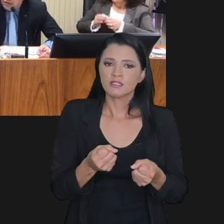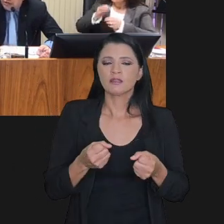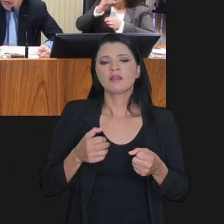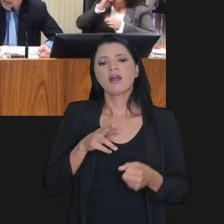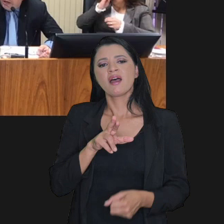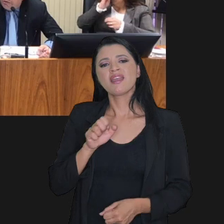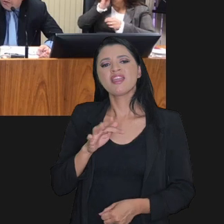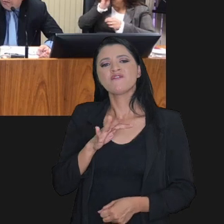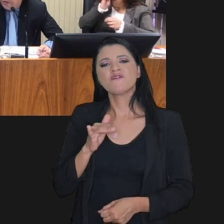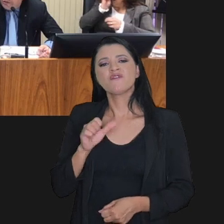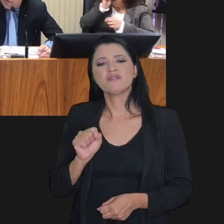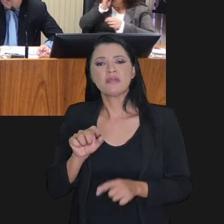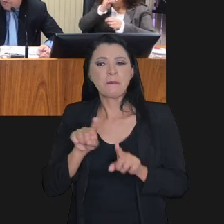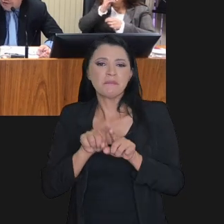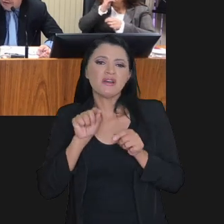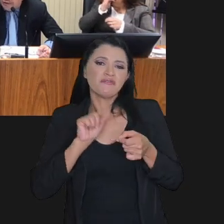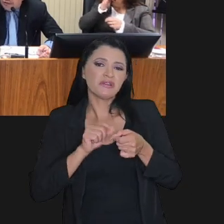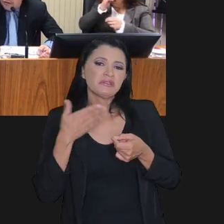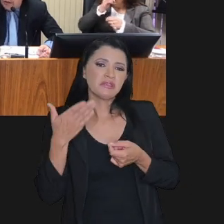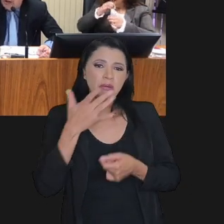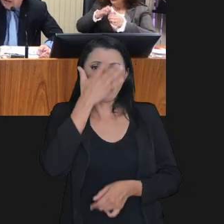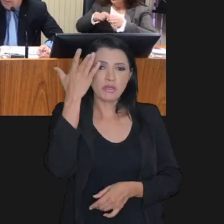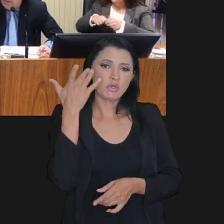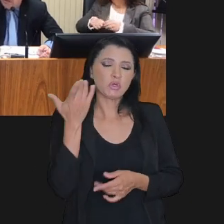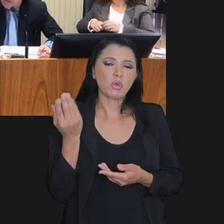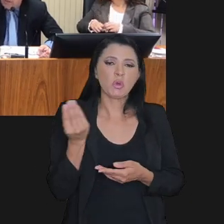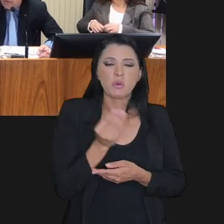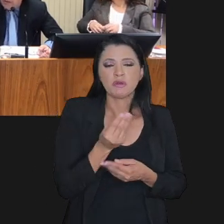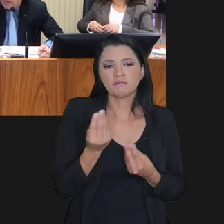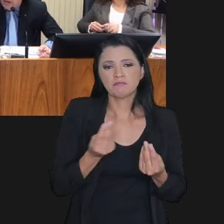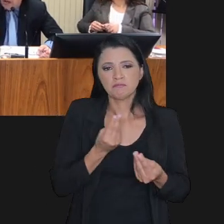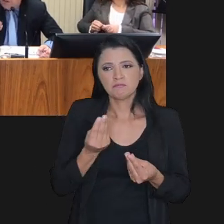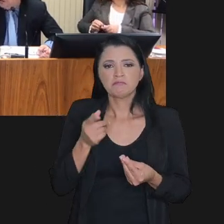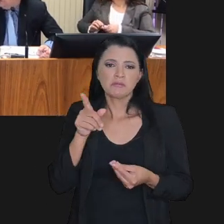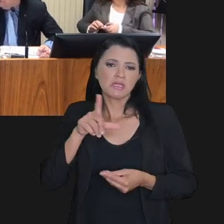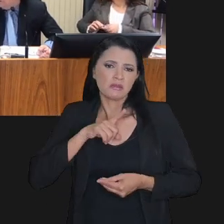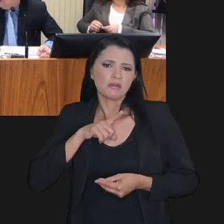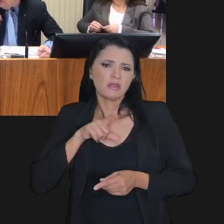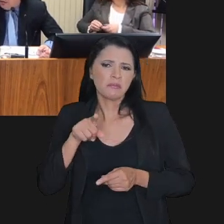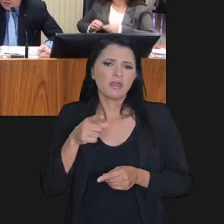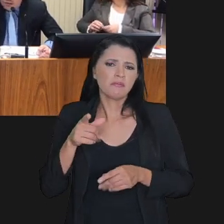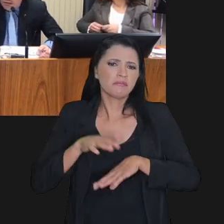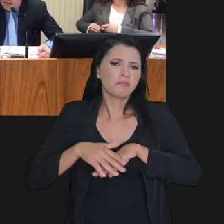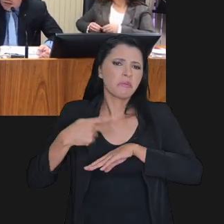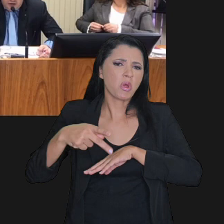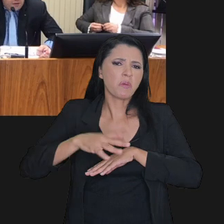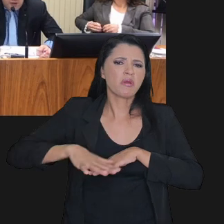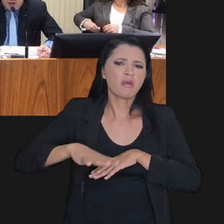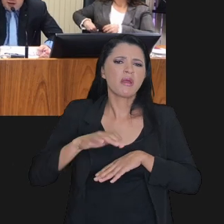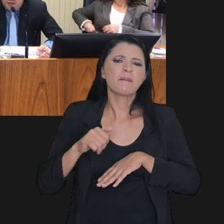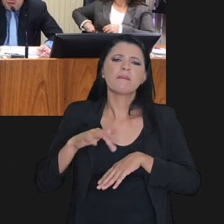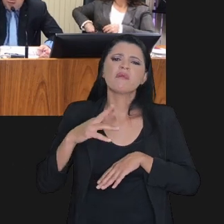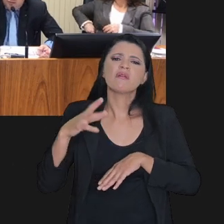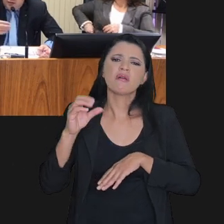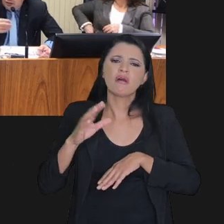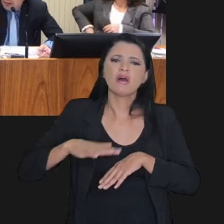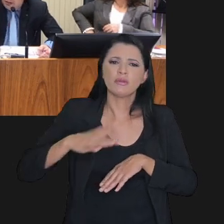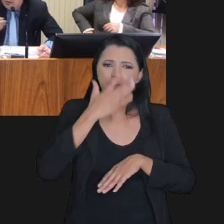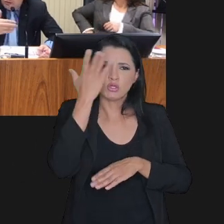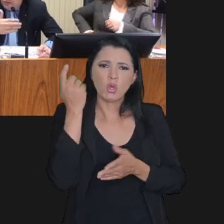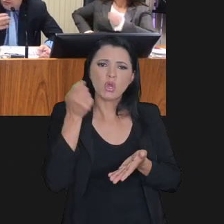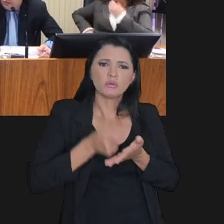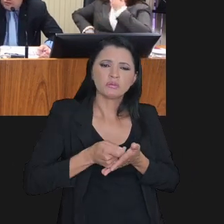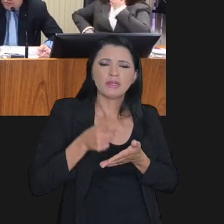de aderir a um refis, só que o faziam até para a questão concorrencial, questão até de mercado, porque